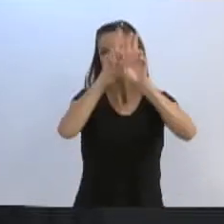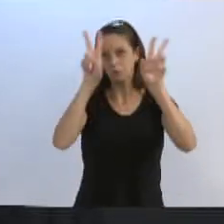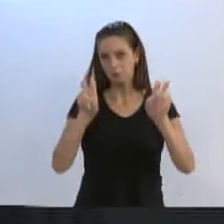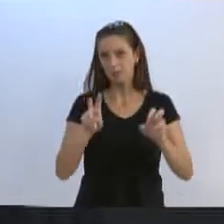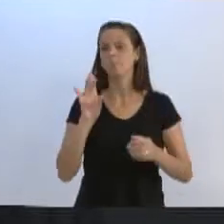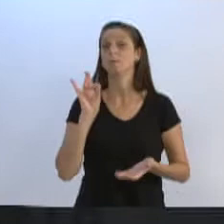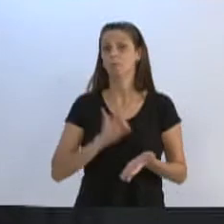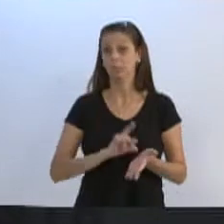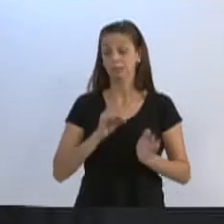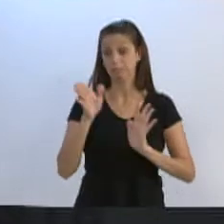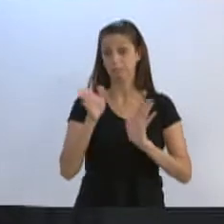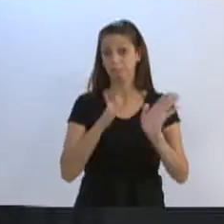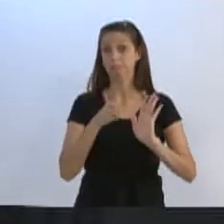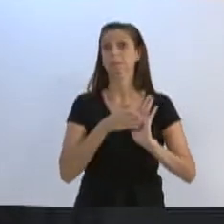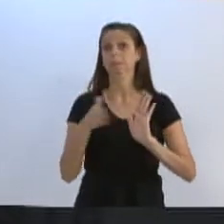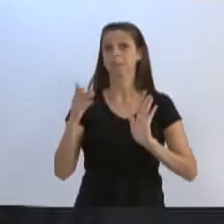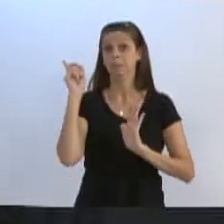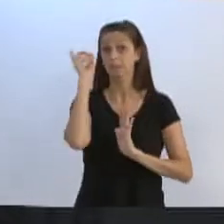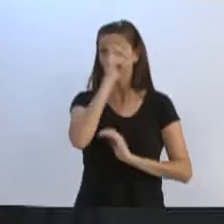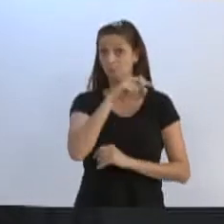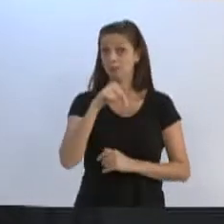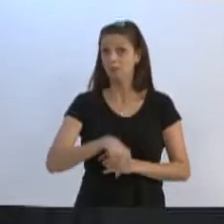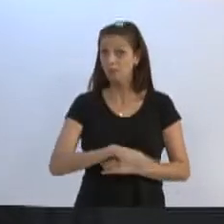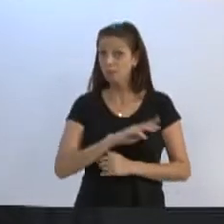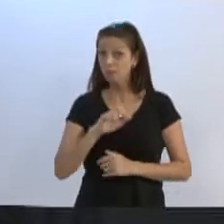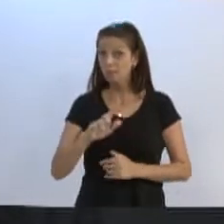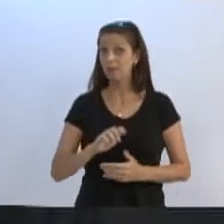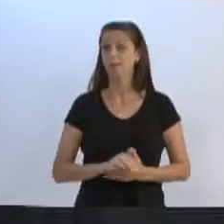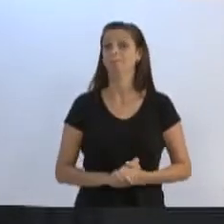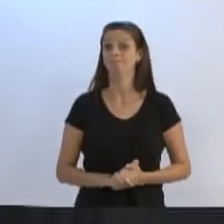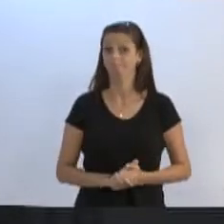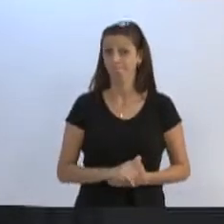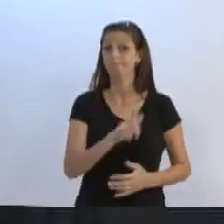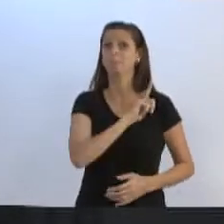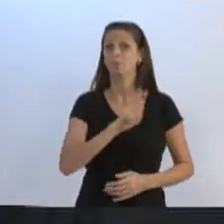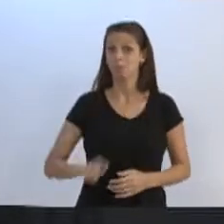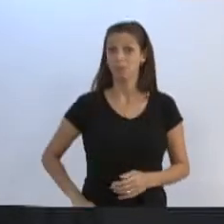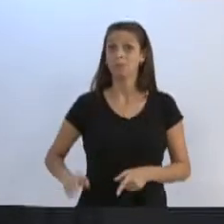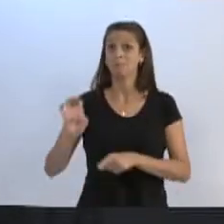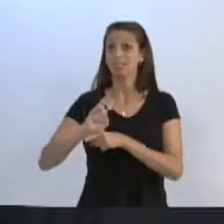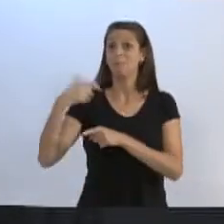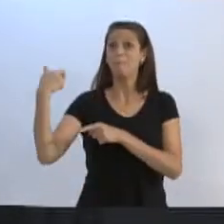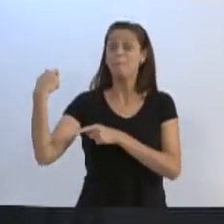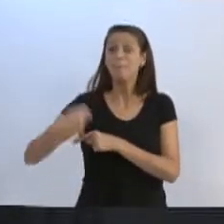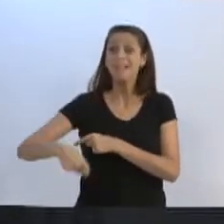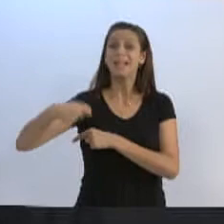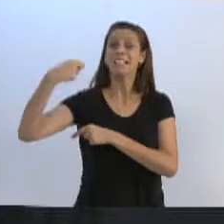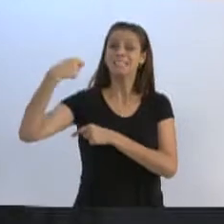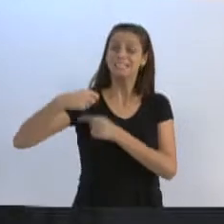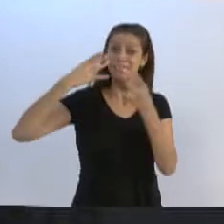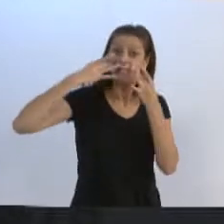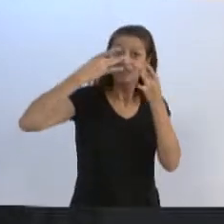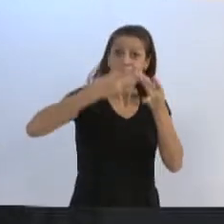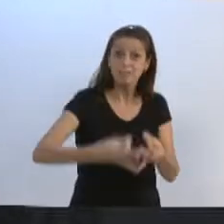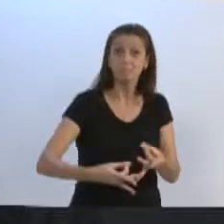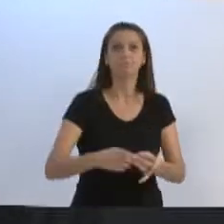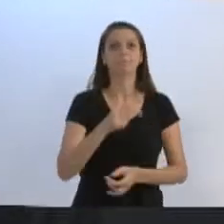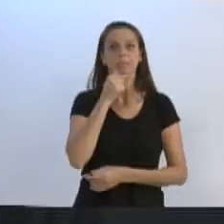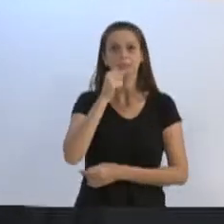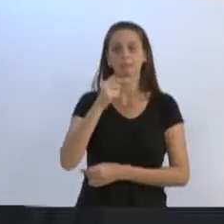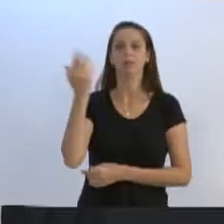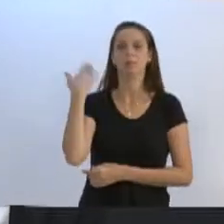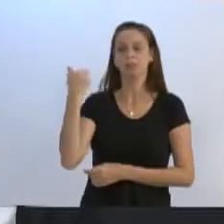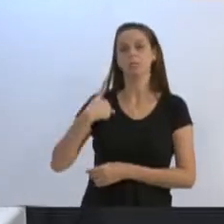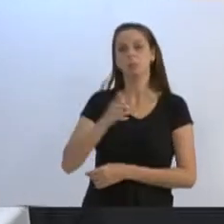passando por um momento crítico aqui na saúde pública de Bumenau. E o governo do Estado tem que olhar para nós. E nós estivemos, sim, na semana passada, no